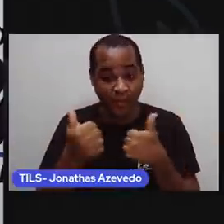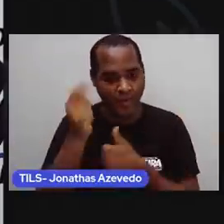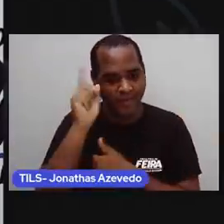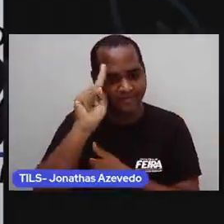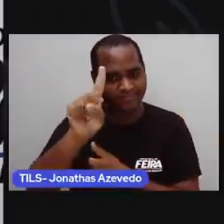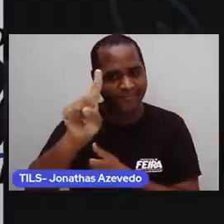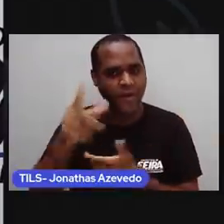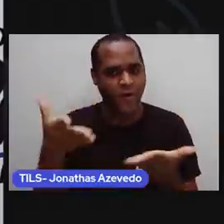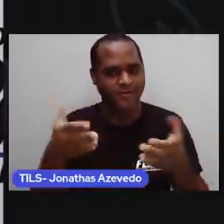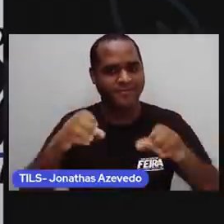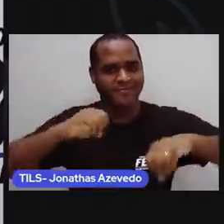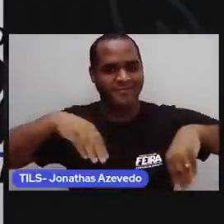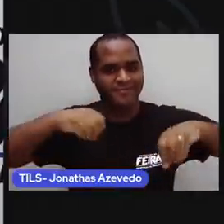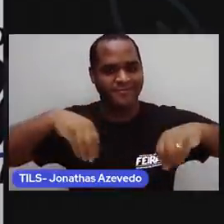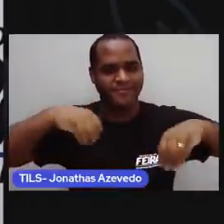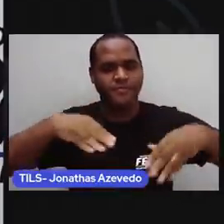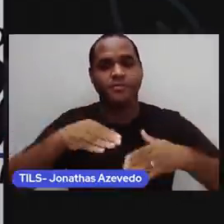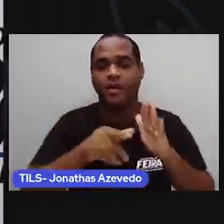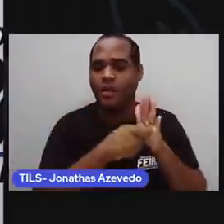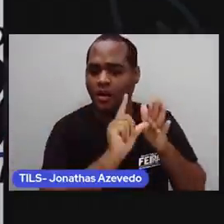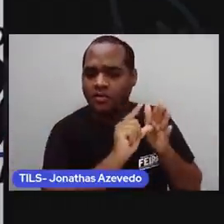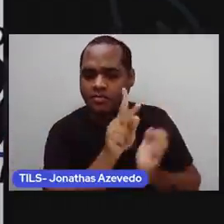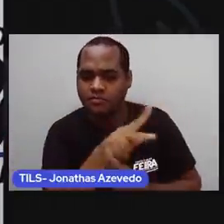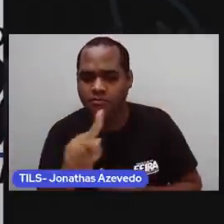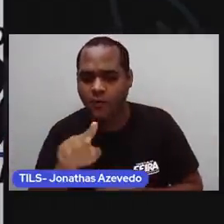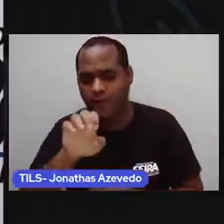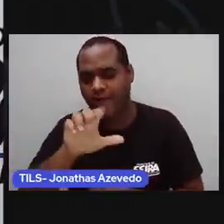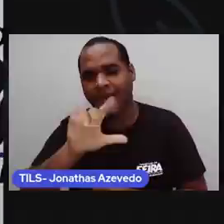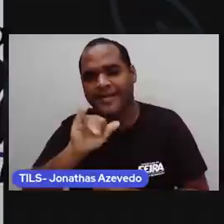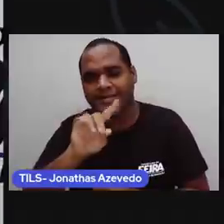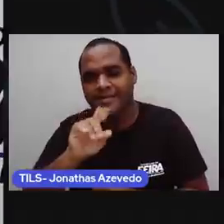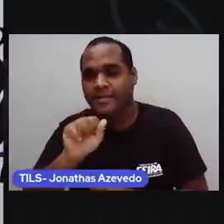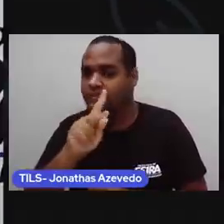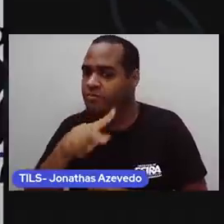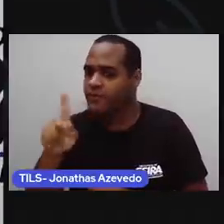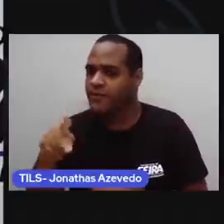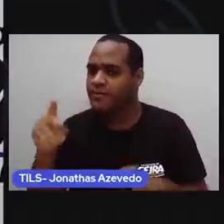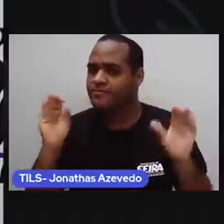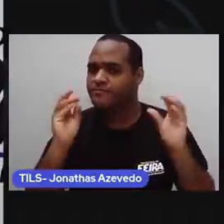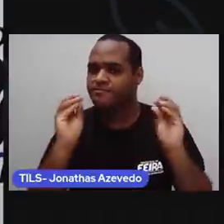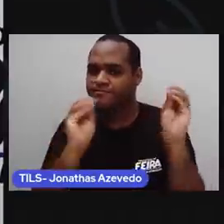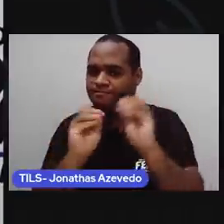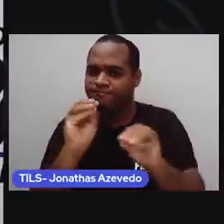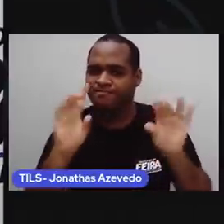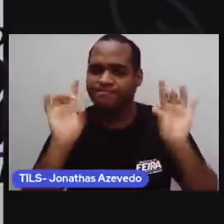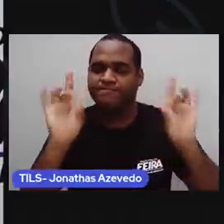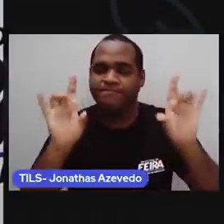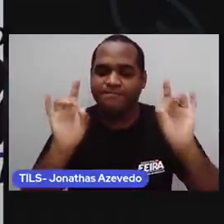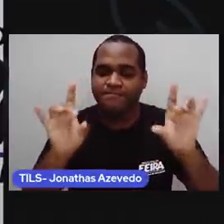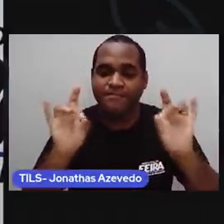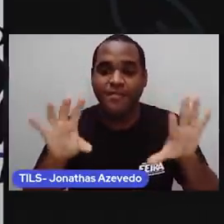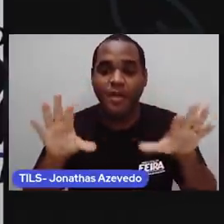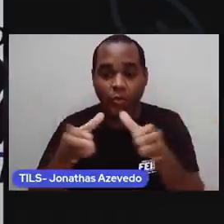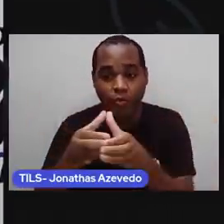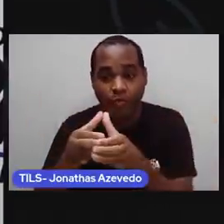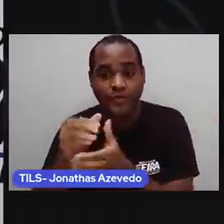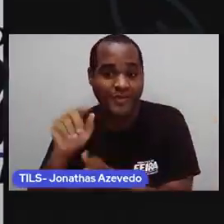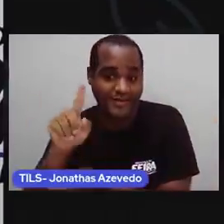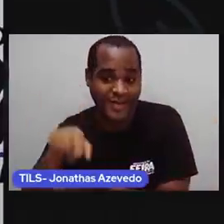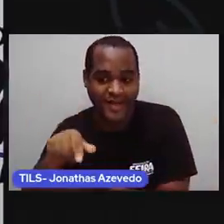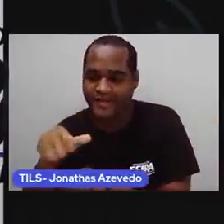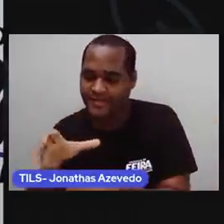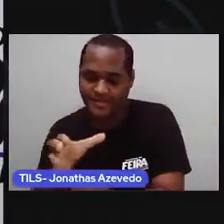aula, mas antes a Proelinda vai mandar um beijo especial pra turma do segundo